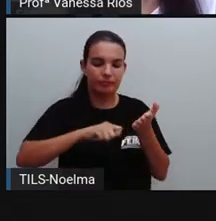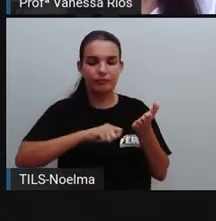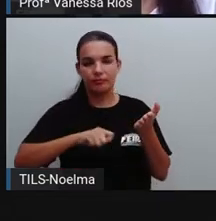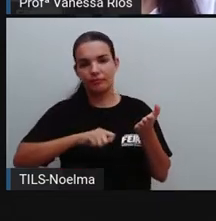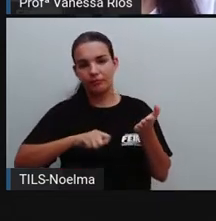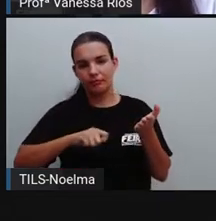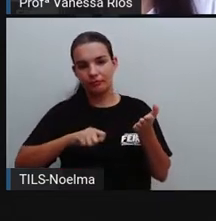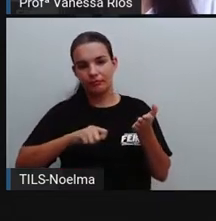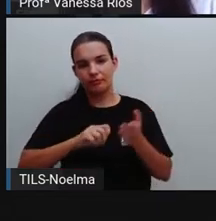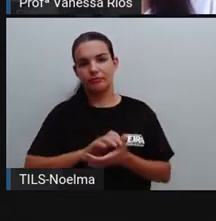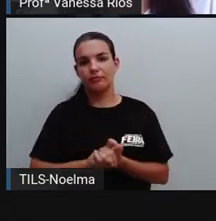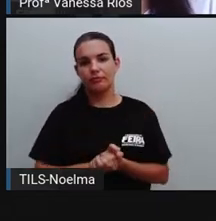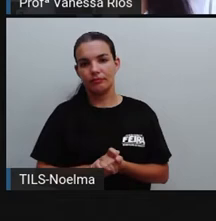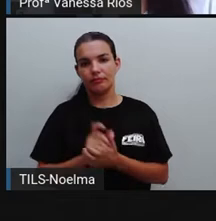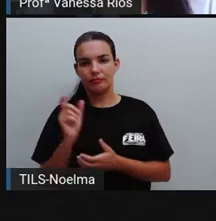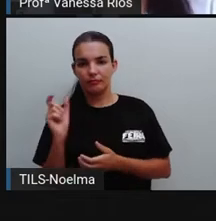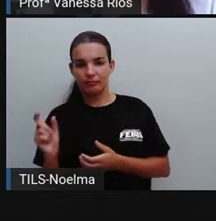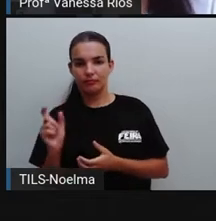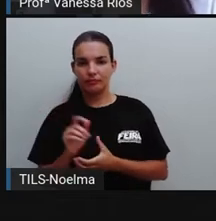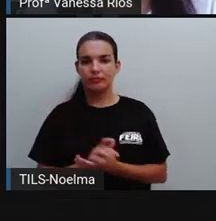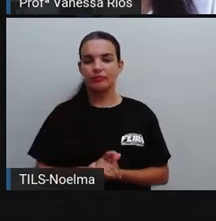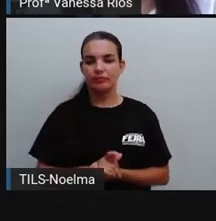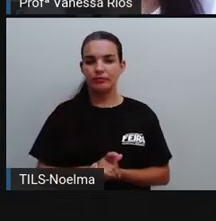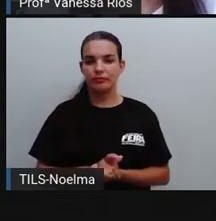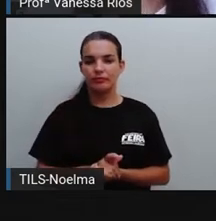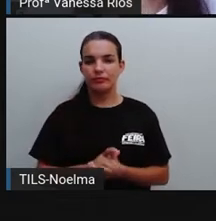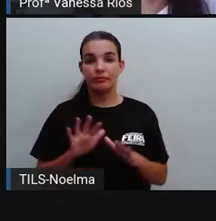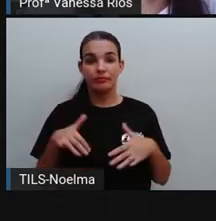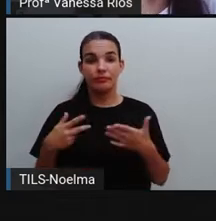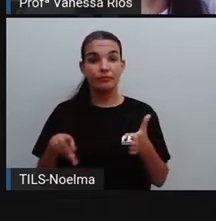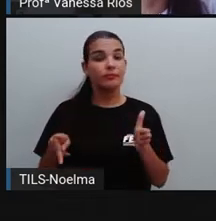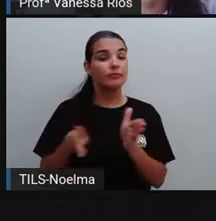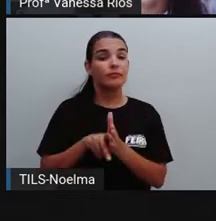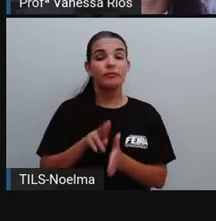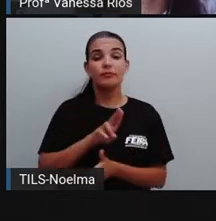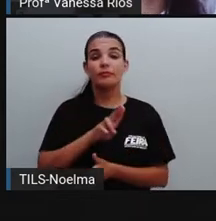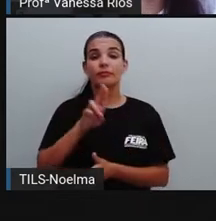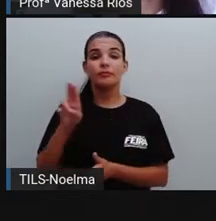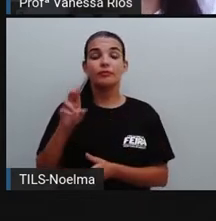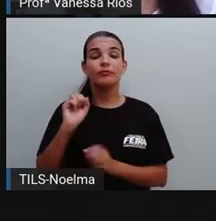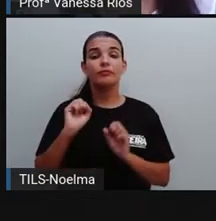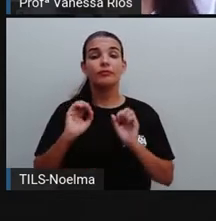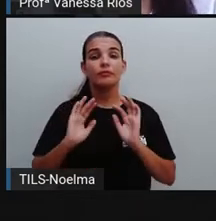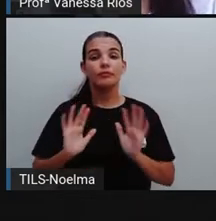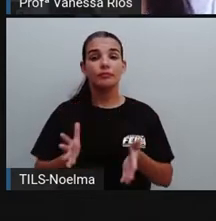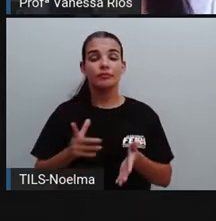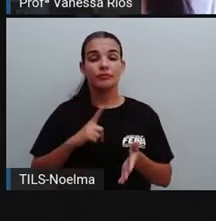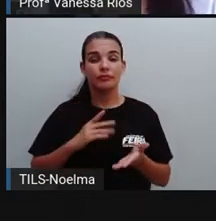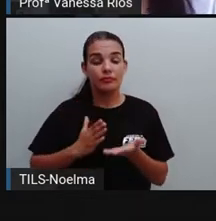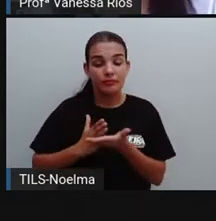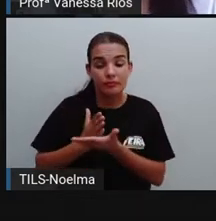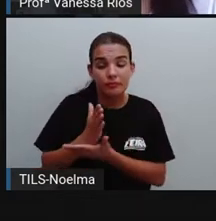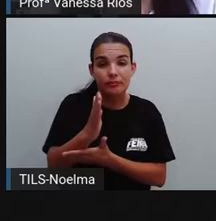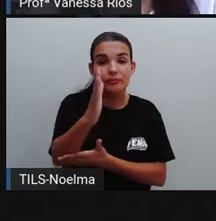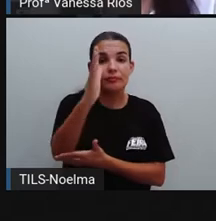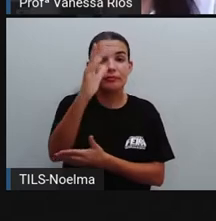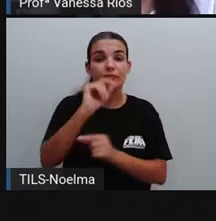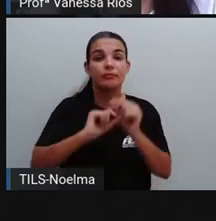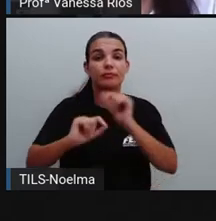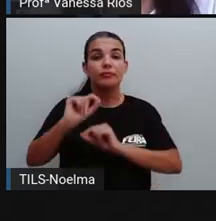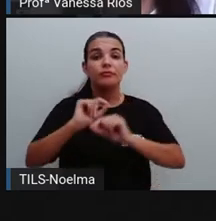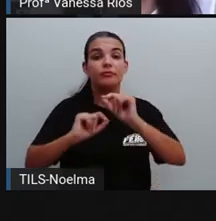escrever corretamente as palavras. E o próprio nome ortografia está direcionado, está